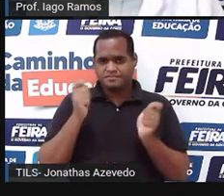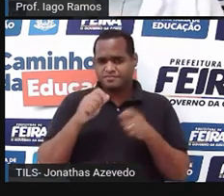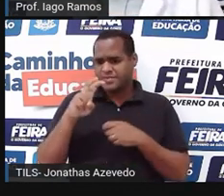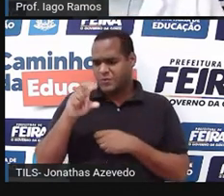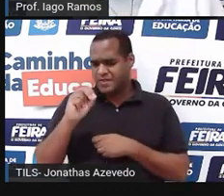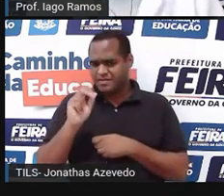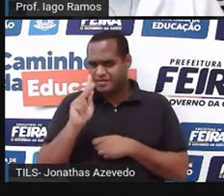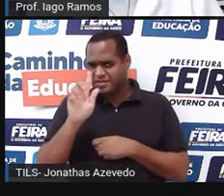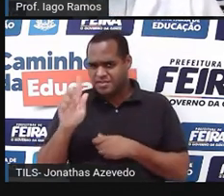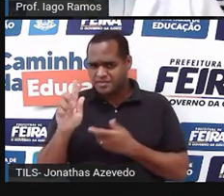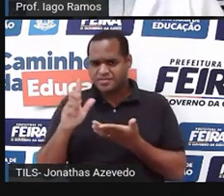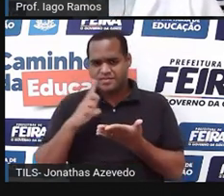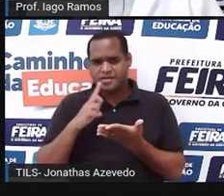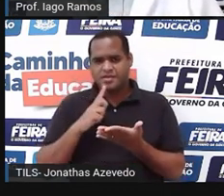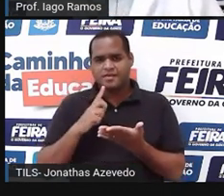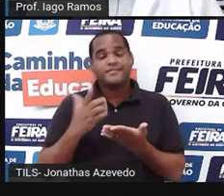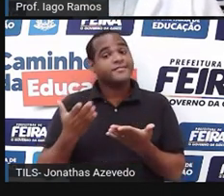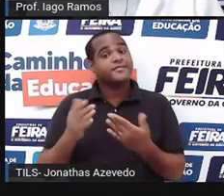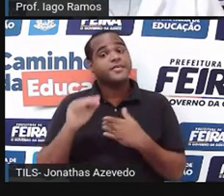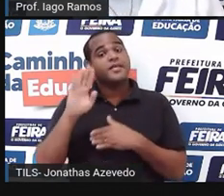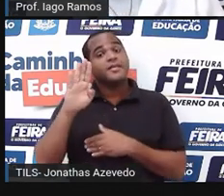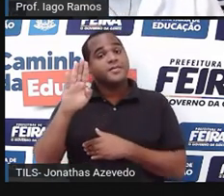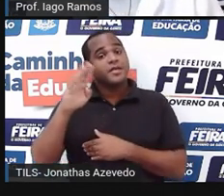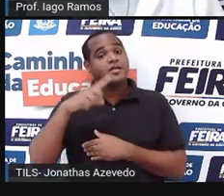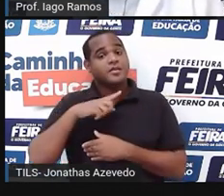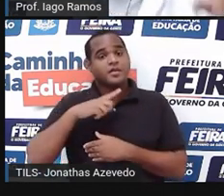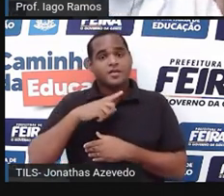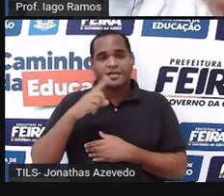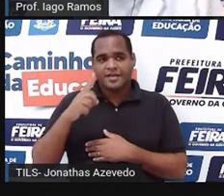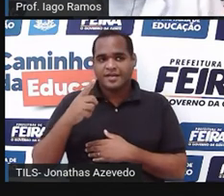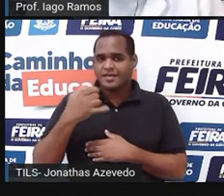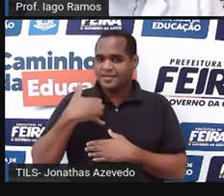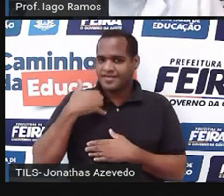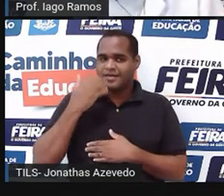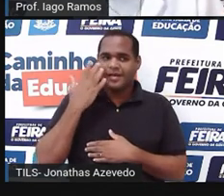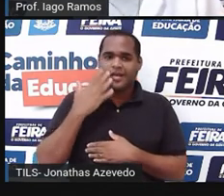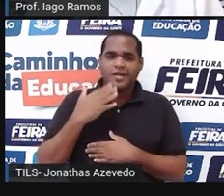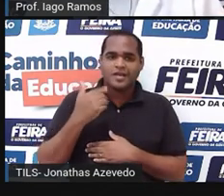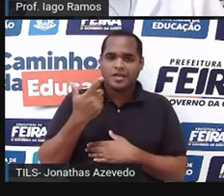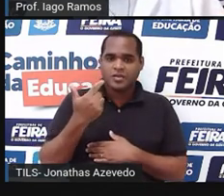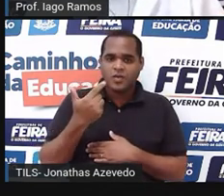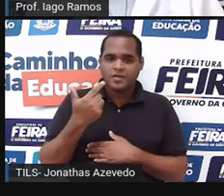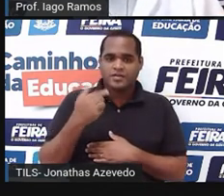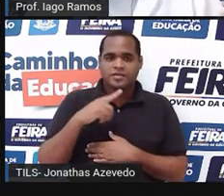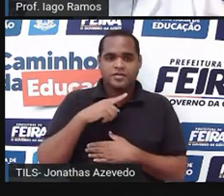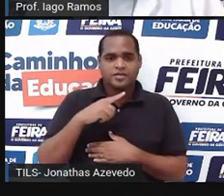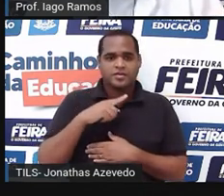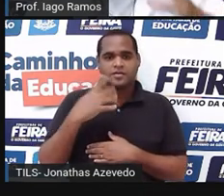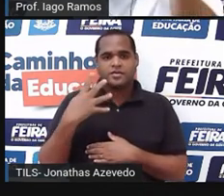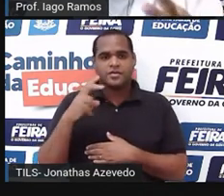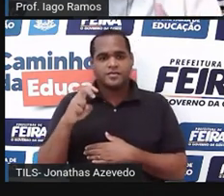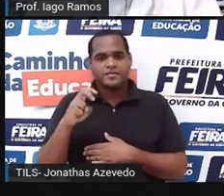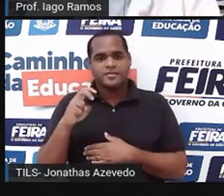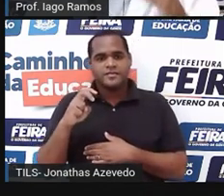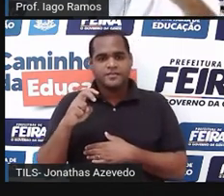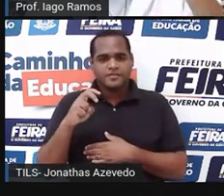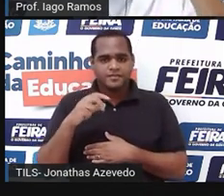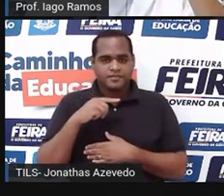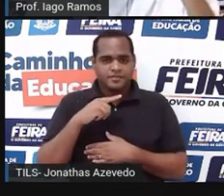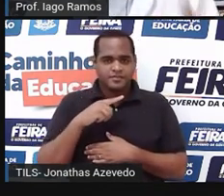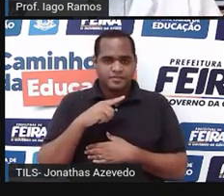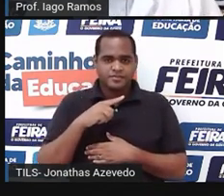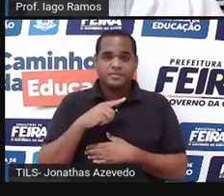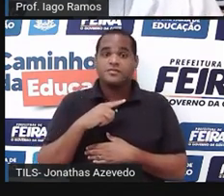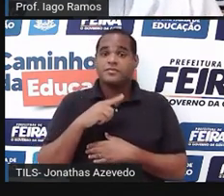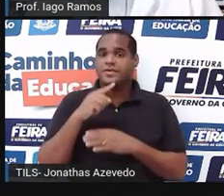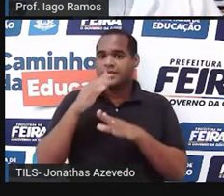na letra B, uma criança de 12 anos, massa de 45, é certo, vai acontecer de que